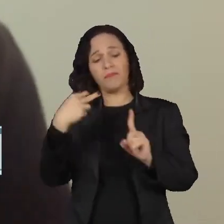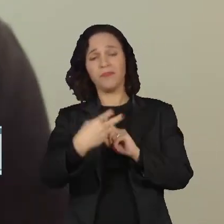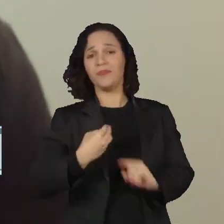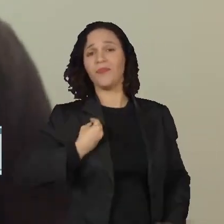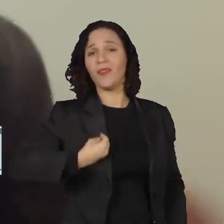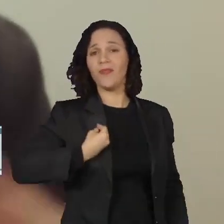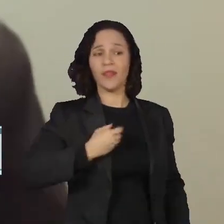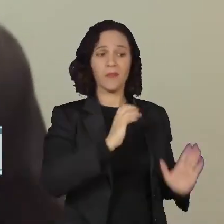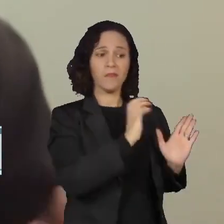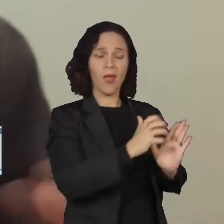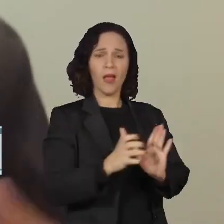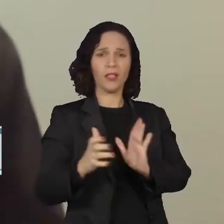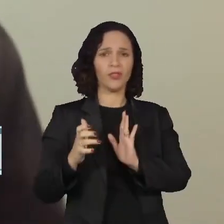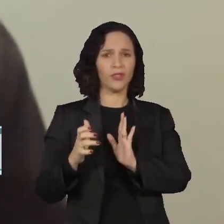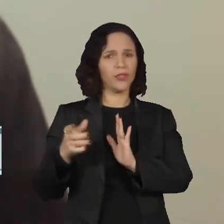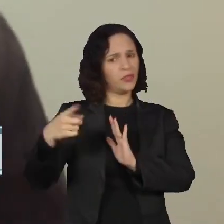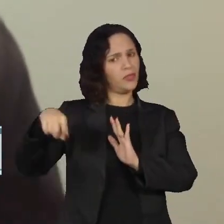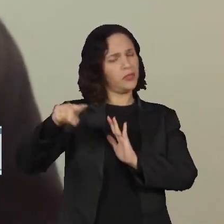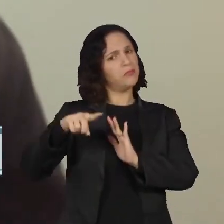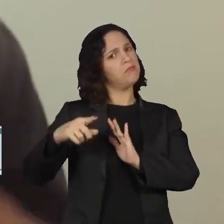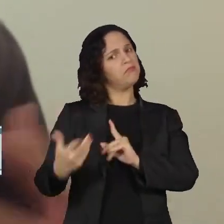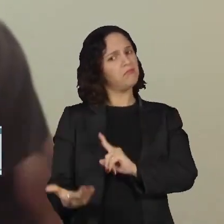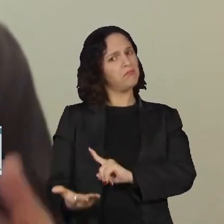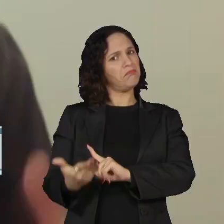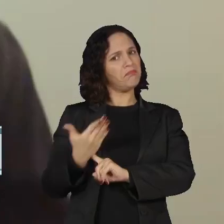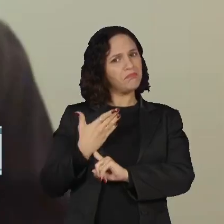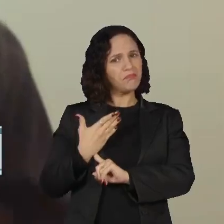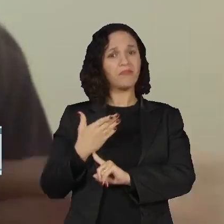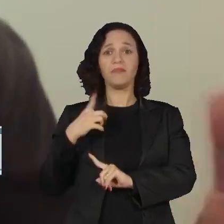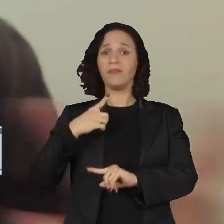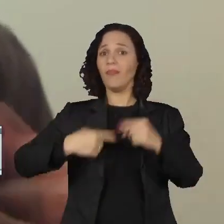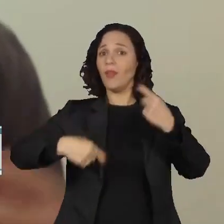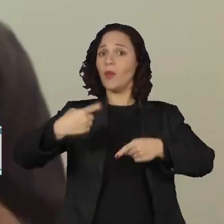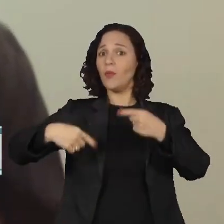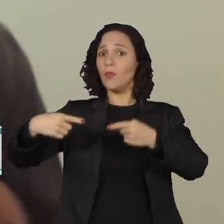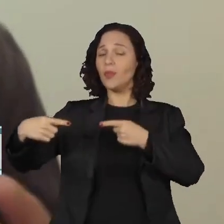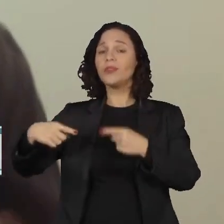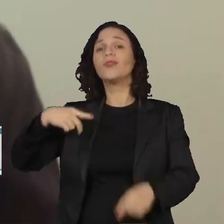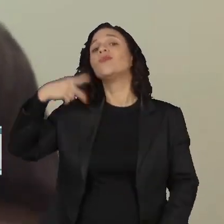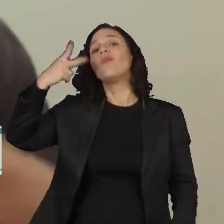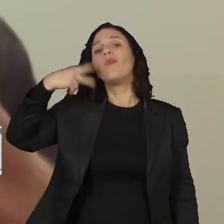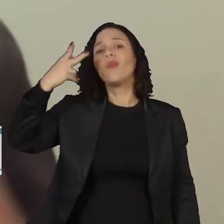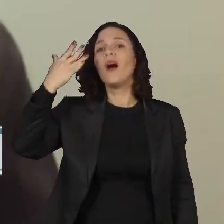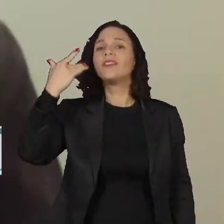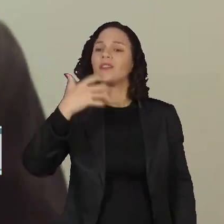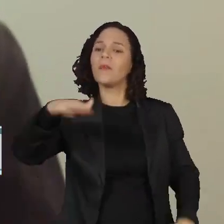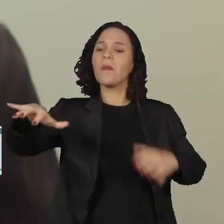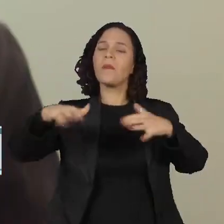nesses partidos que tendem a agregar diversos políticos que antes estavam mais dispersos em suas correntes.